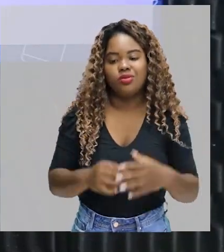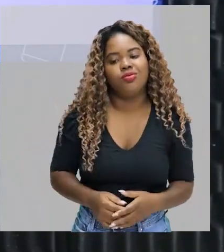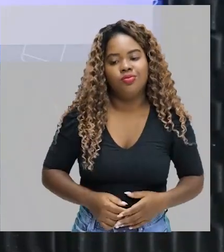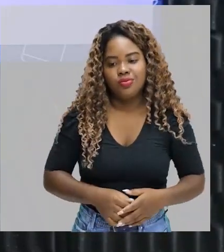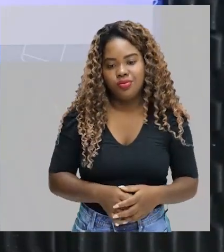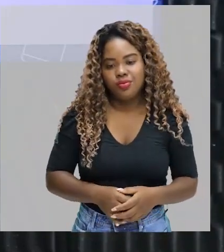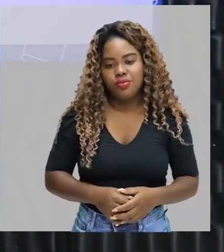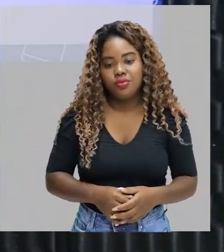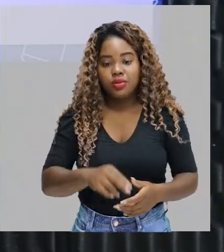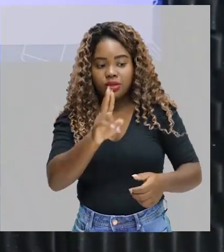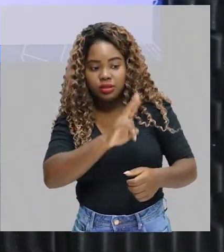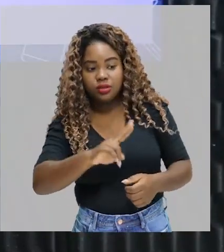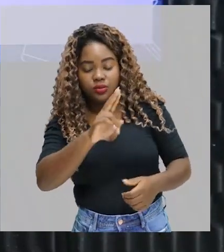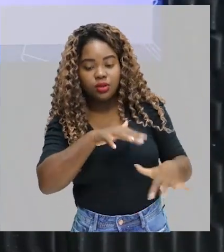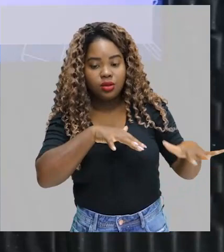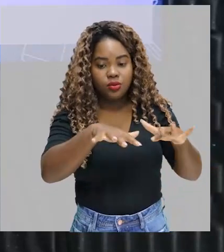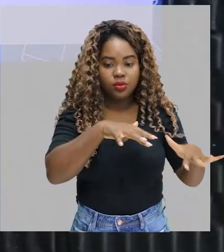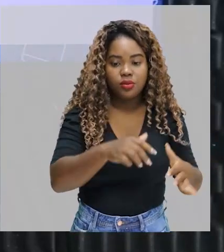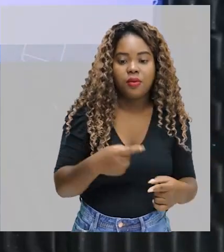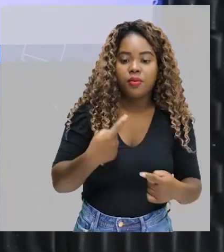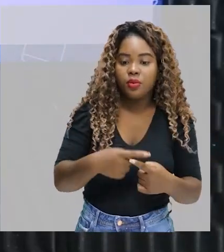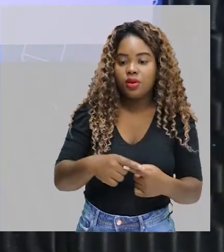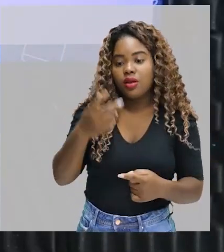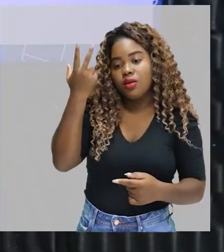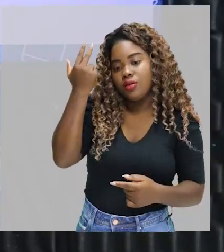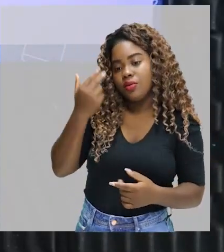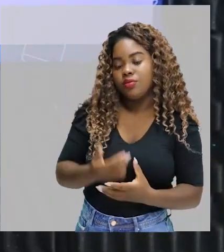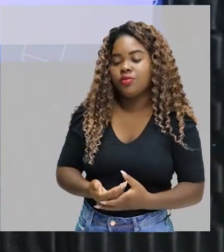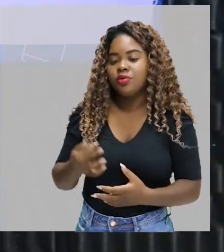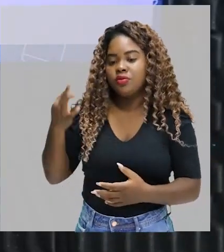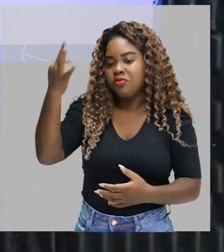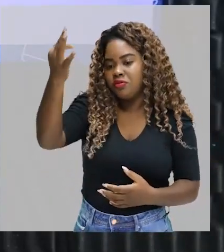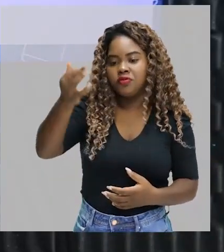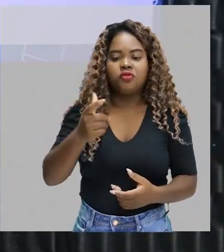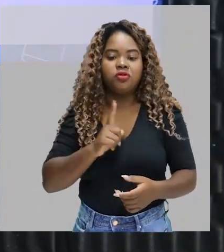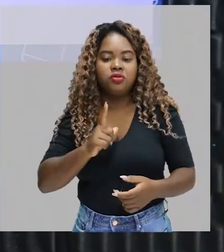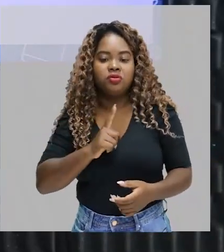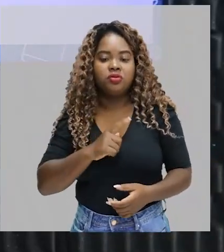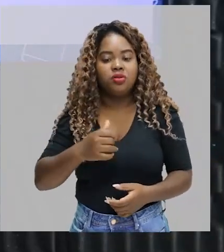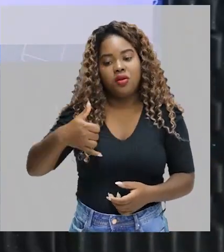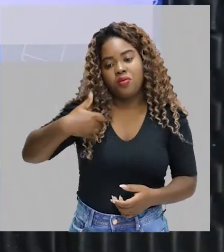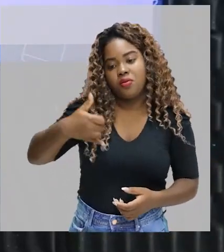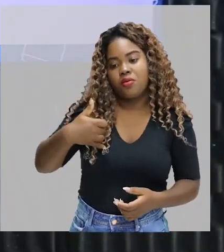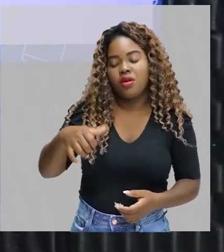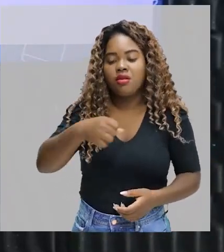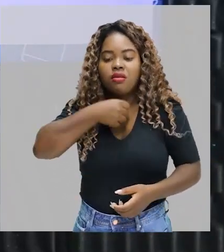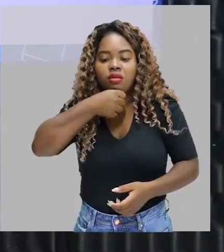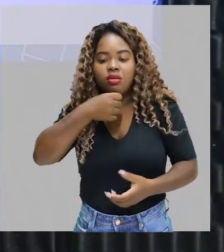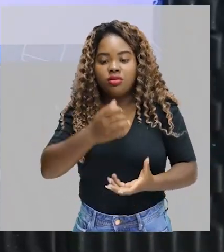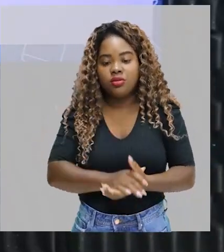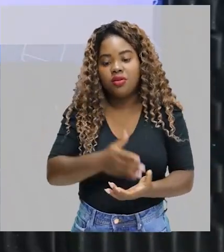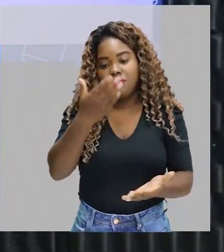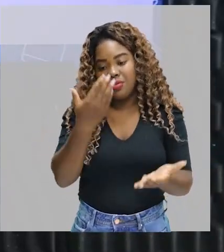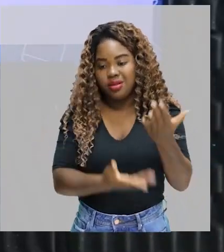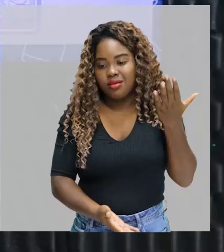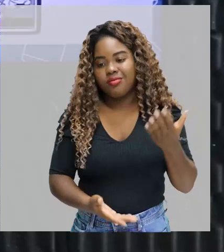Porque é natural, com determinada idade, o ser humano começar a perder um pouco do seu tecido muscular.